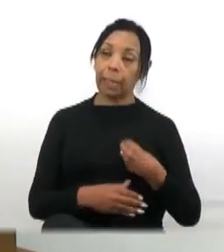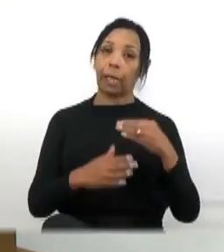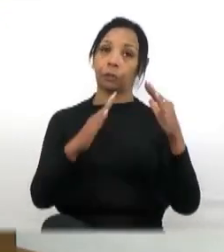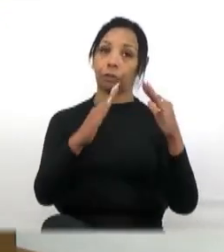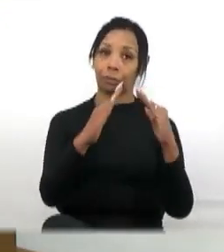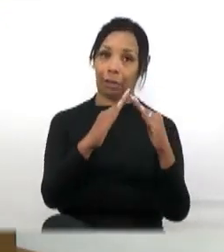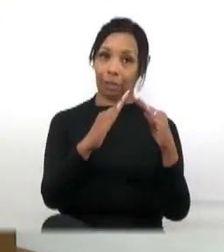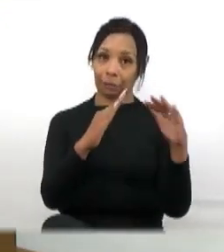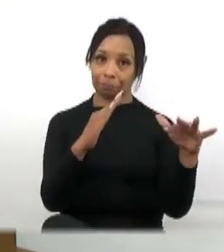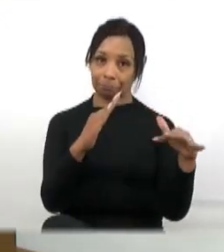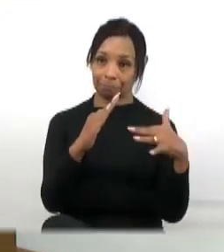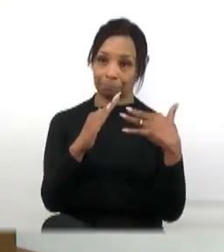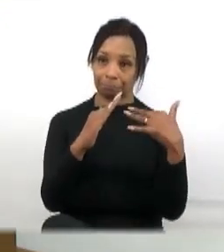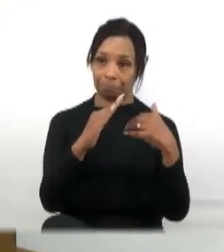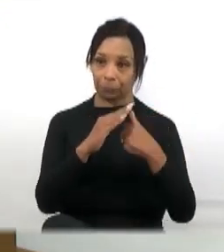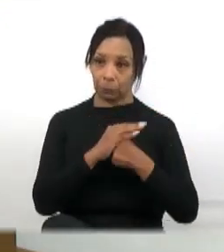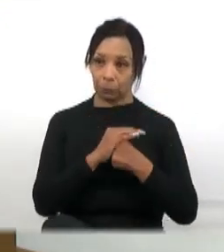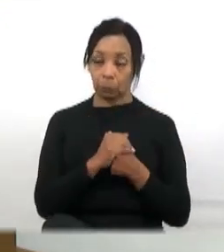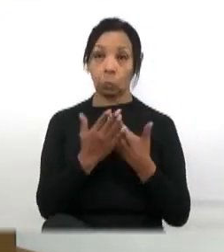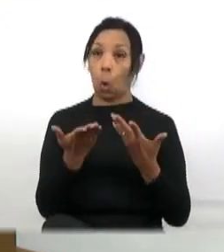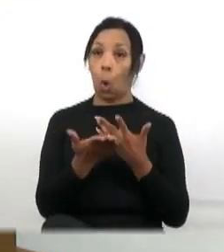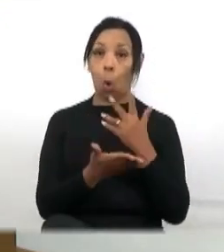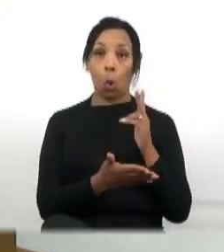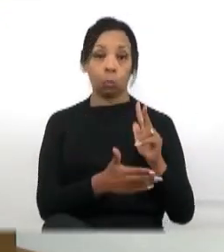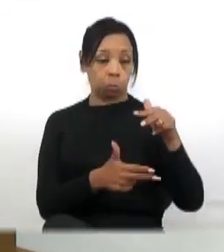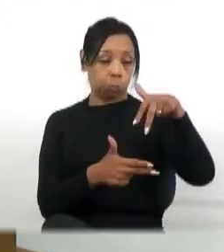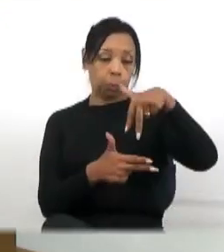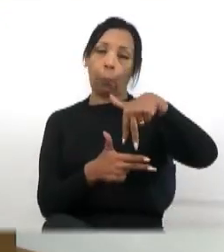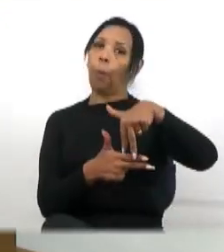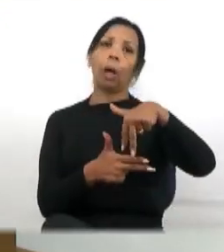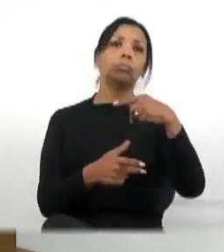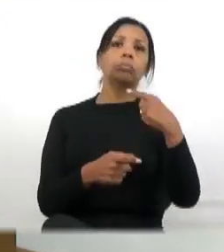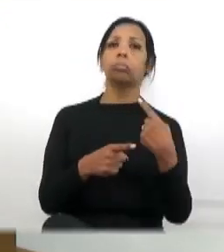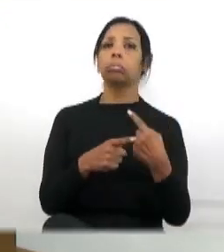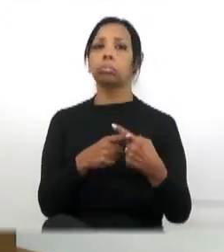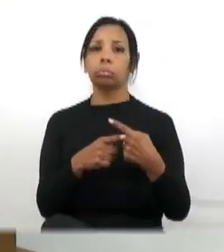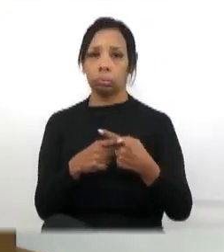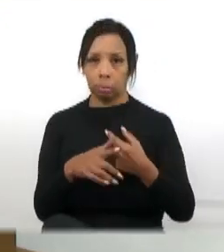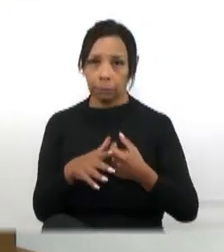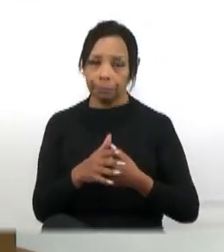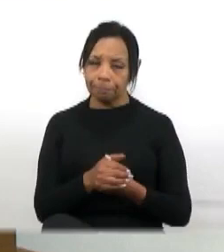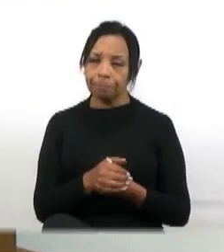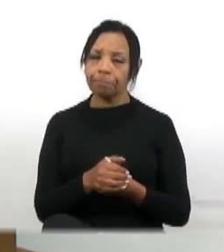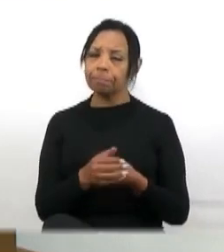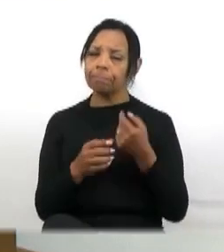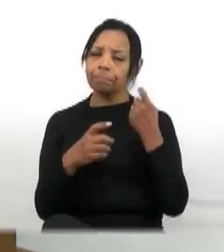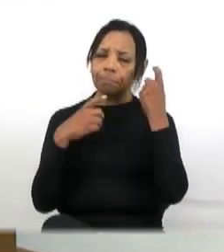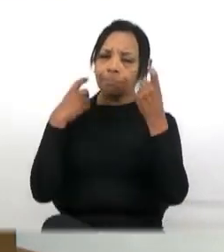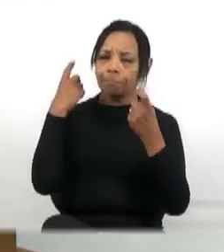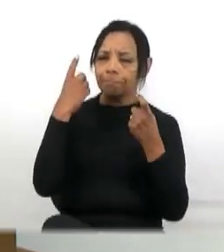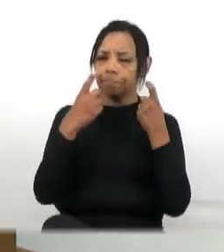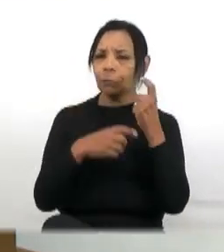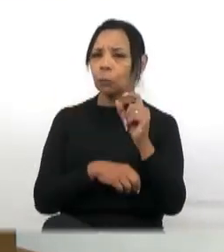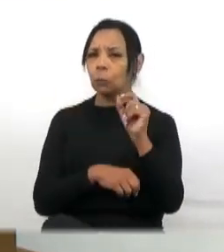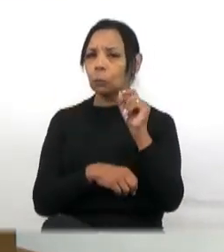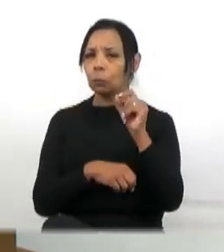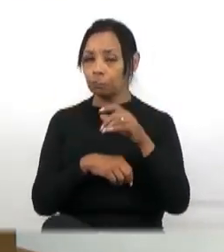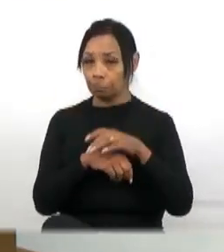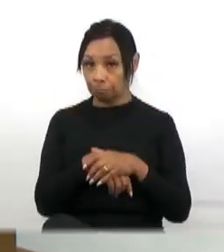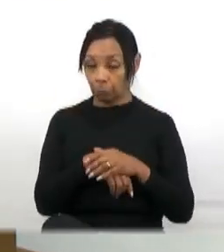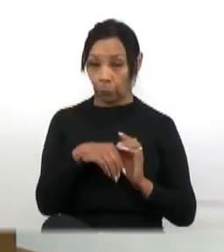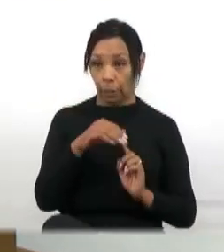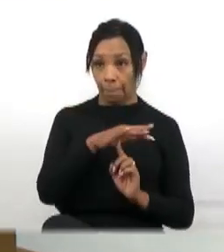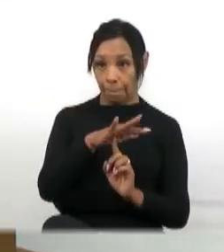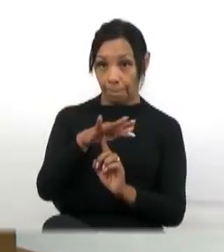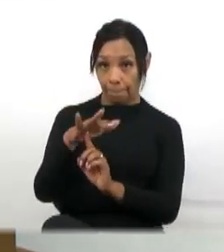eu volto a esta tribuna para falar da minha preocupação da praça, ali,